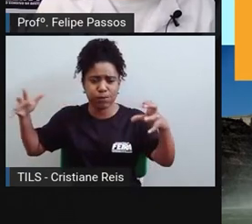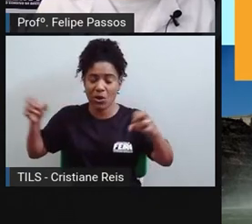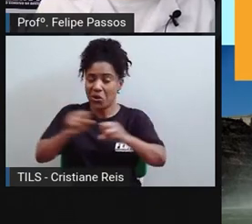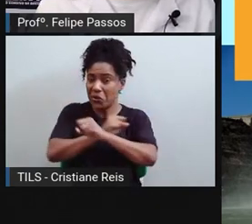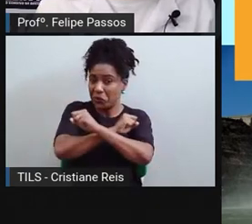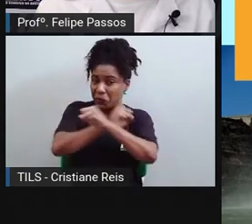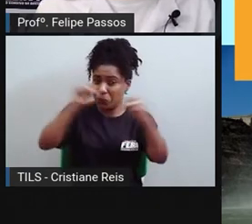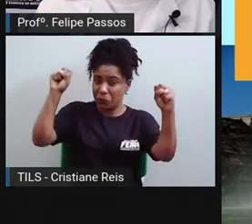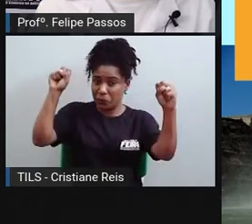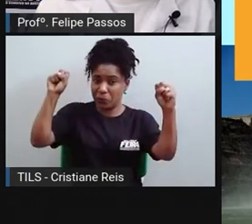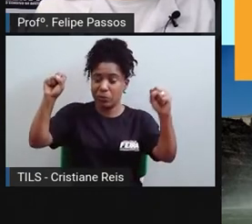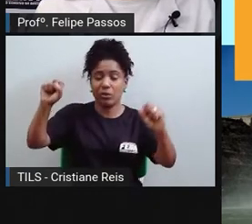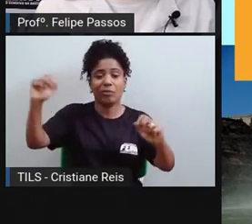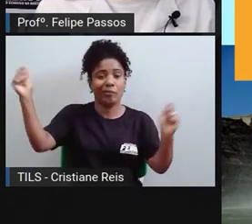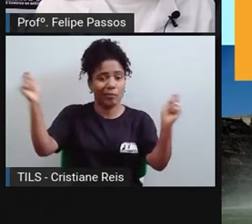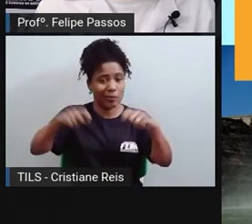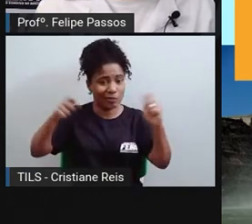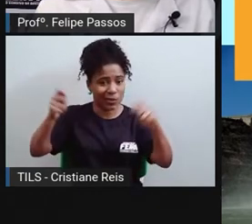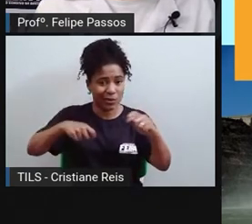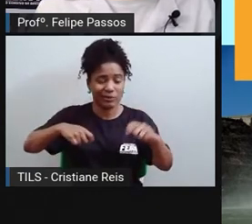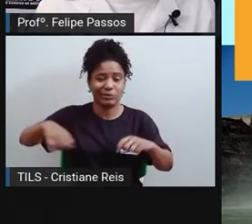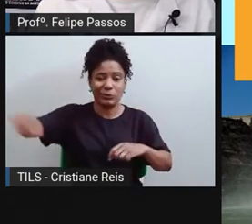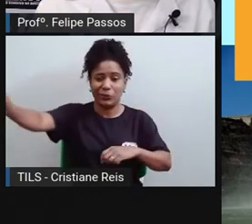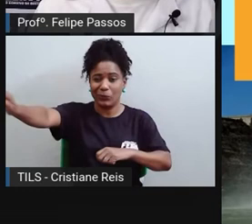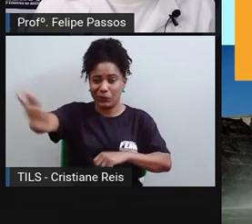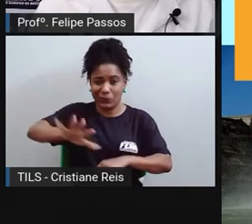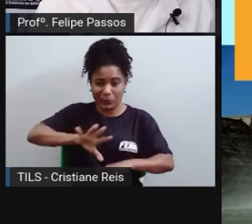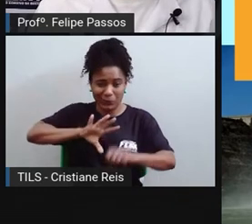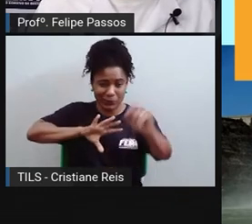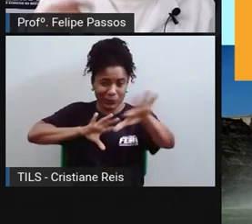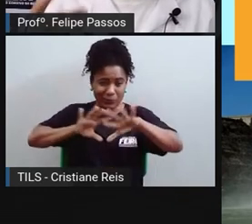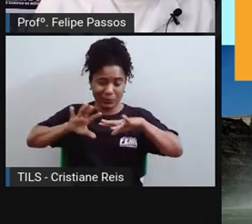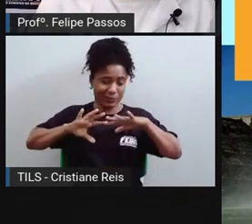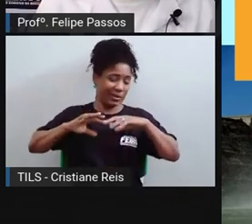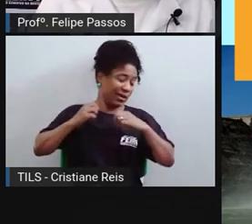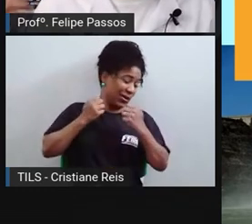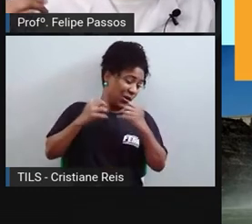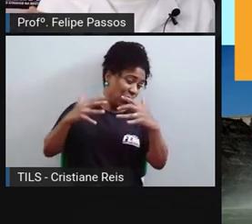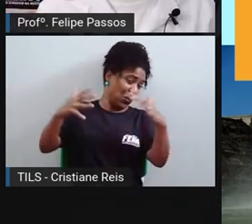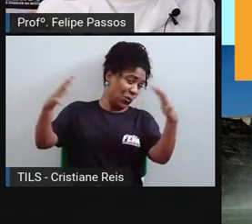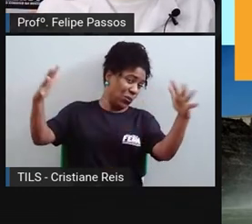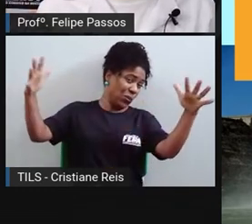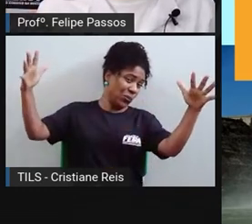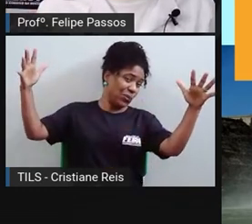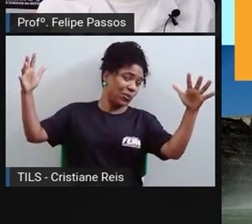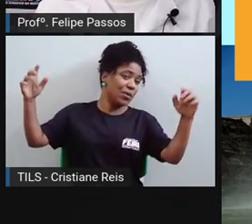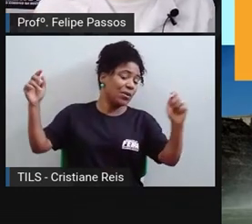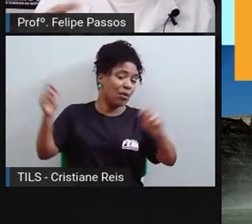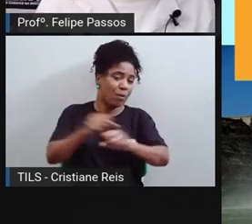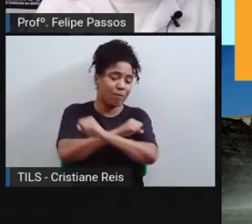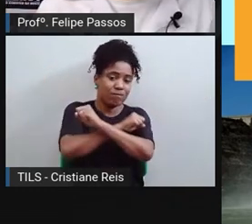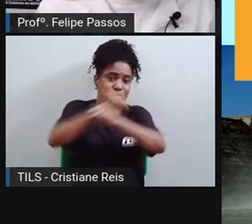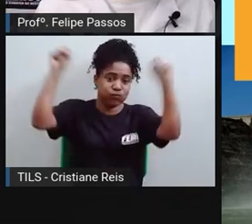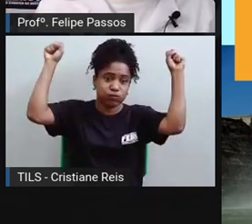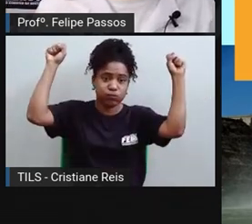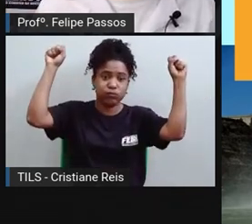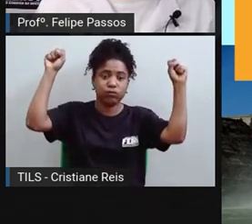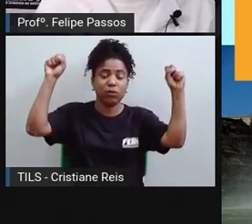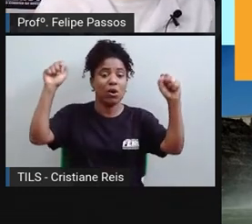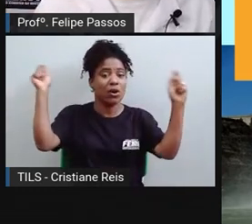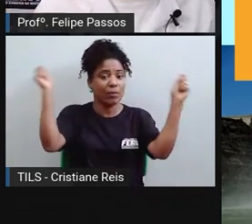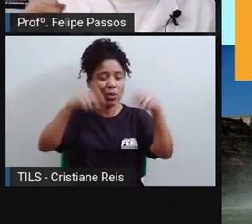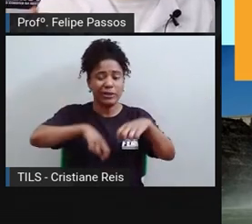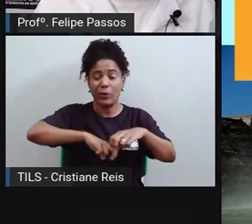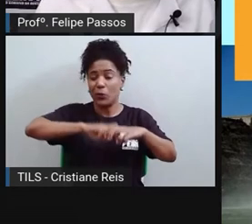os seres humanos, mas todo o ecossistema pode ser afetado. Se houver explosão, como a gente viu em Fukushima, problemático,